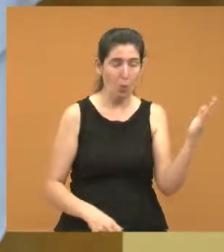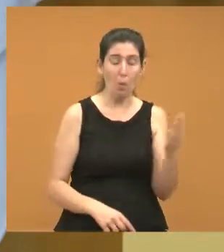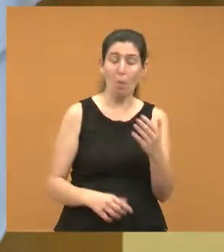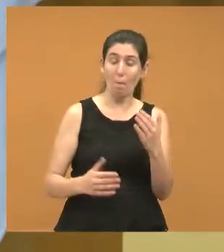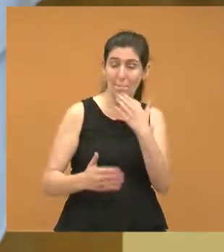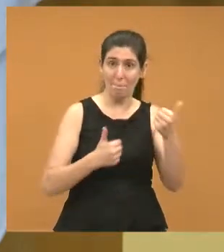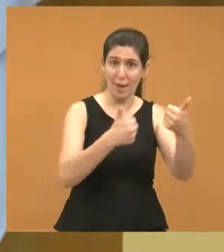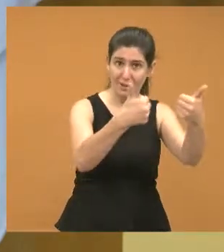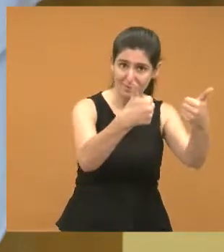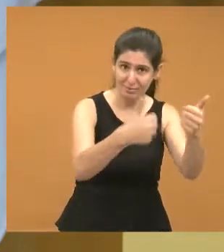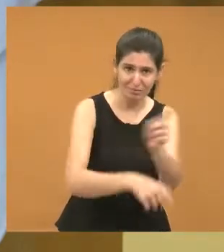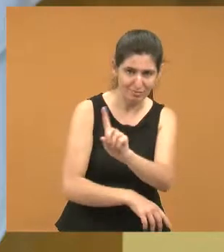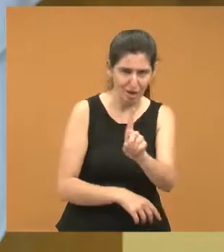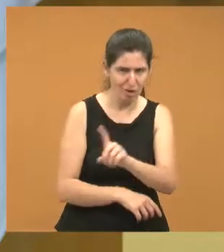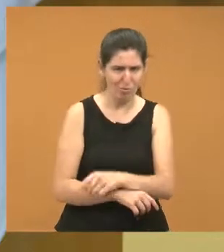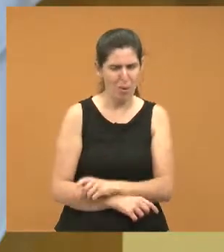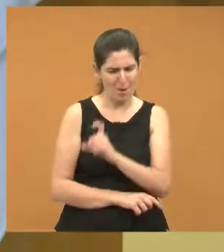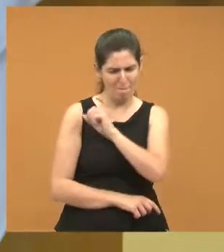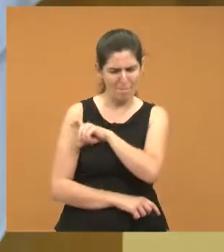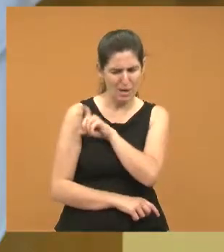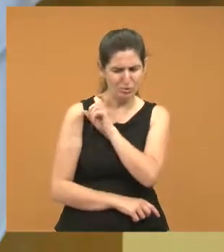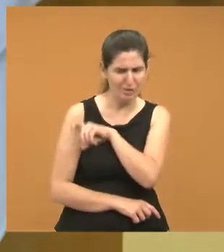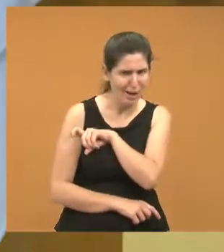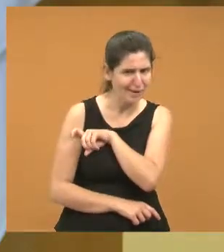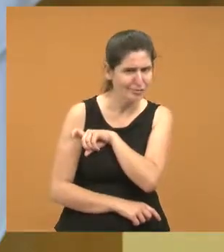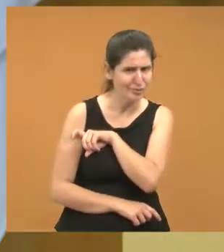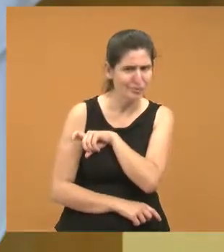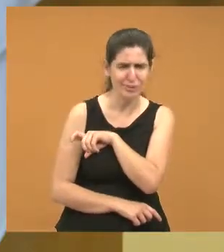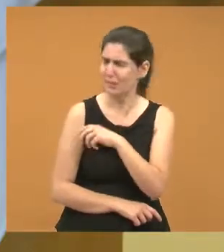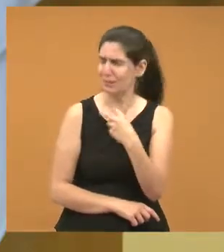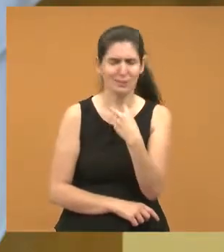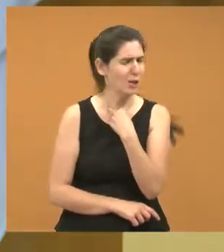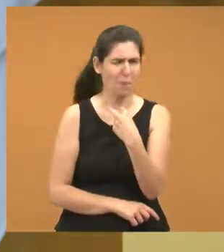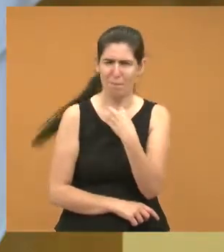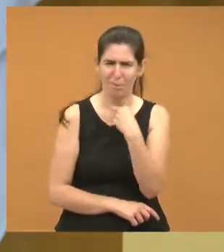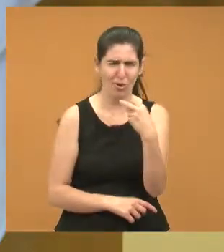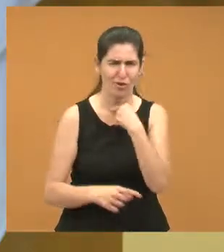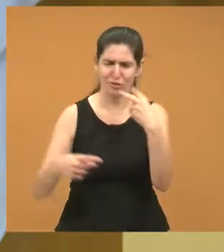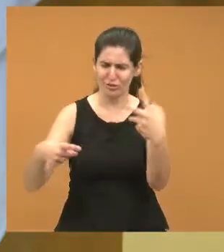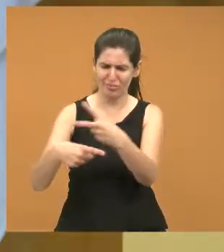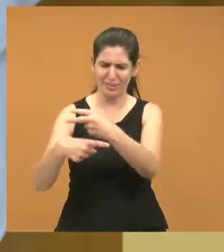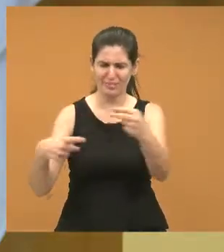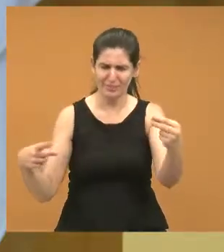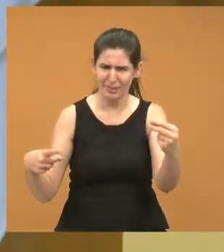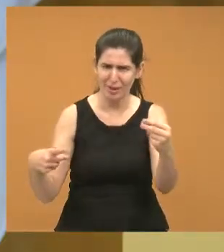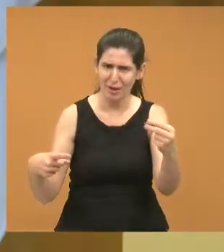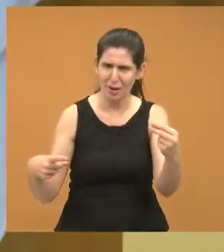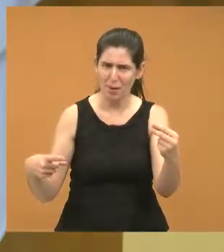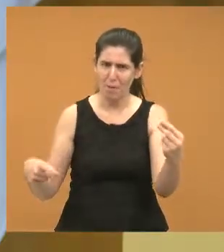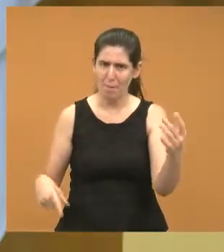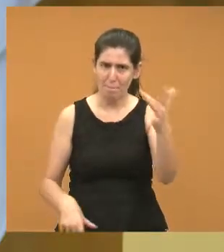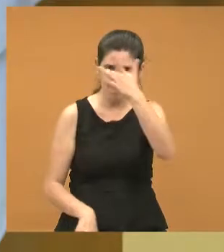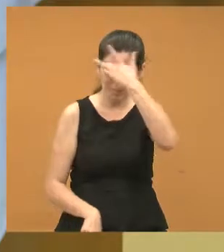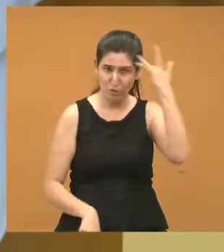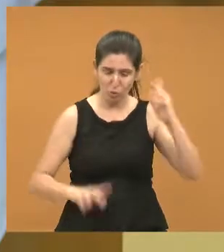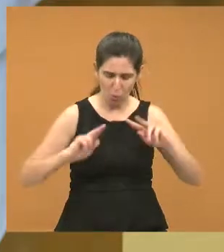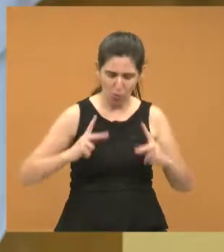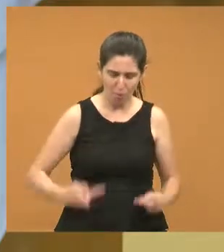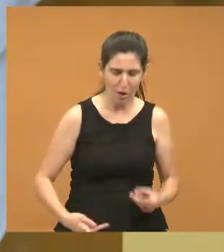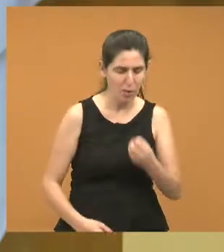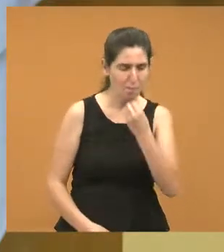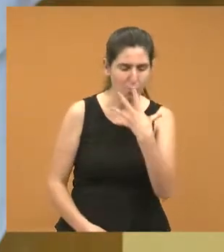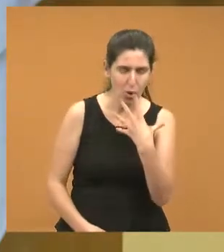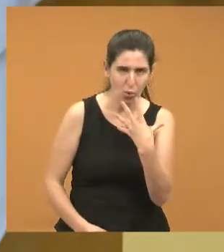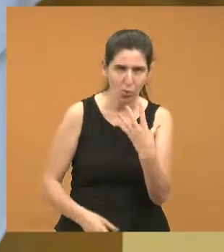sim, de pessoas ali para inibir aquela situação. Então está aí, Polícia Militar de Jacareí, fica aí a nossa